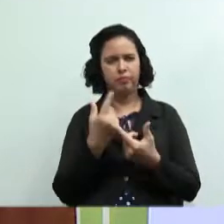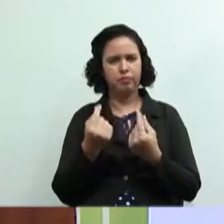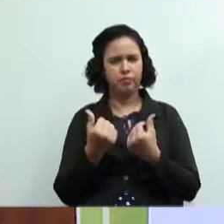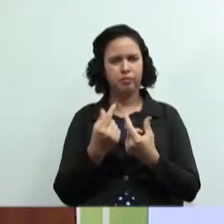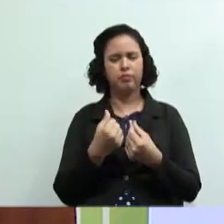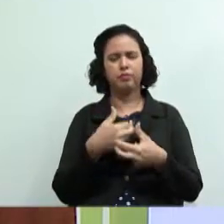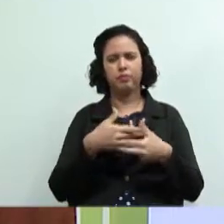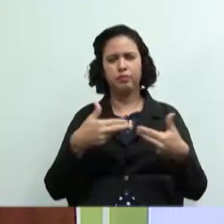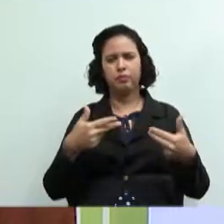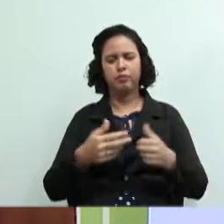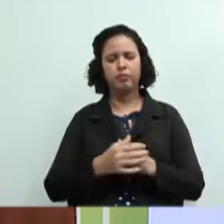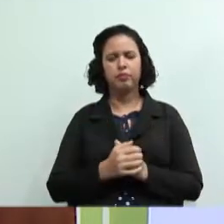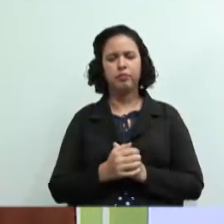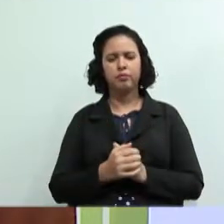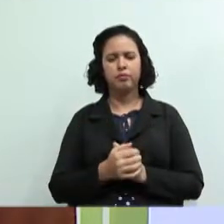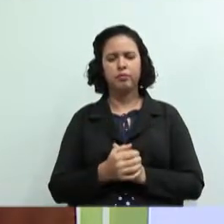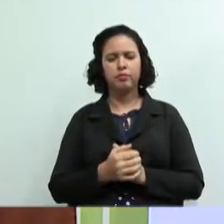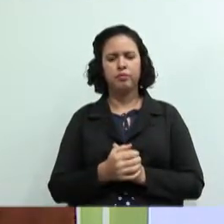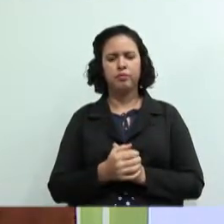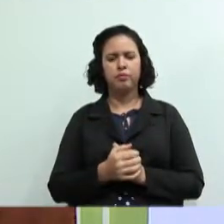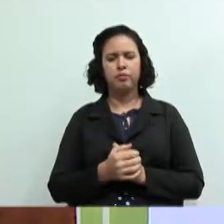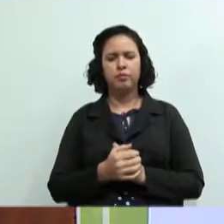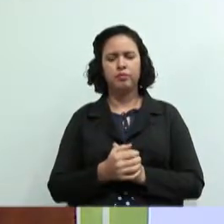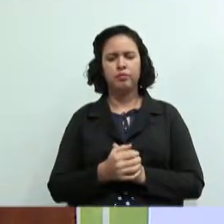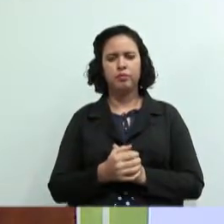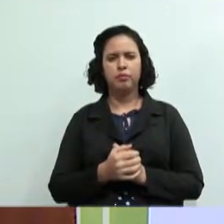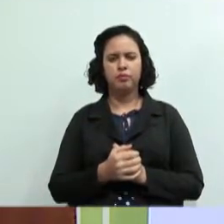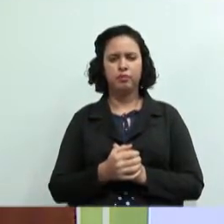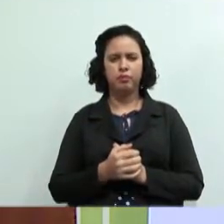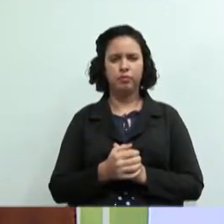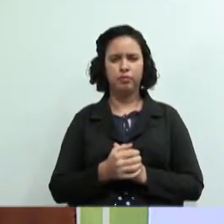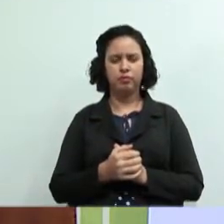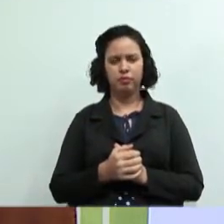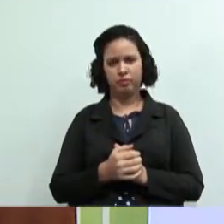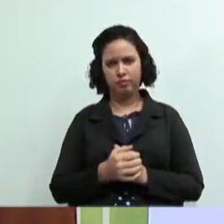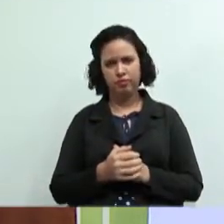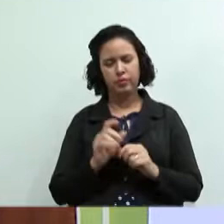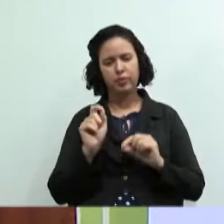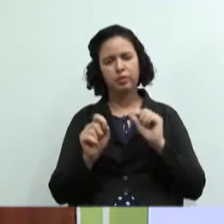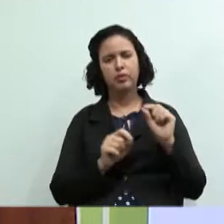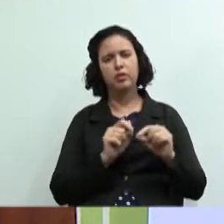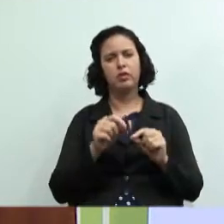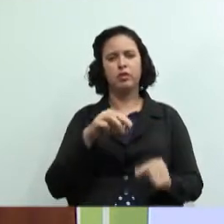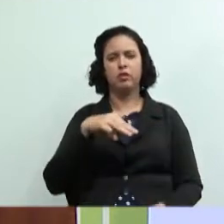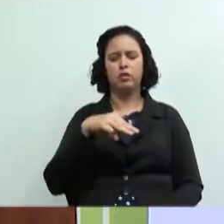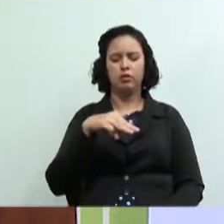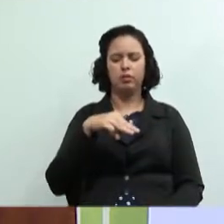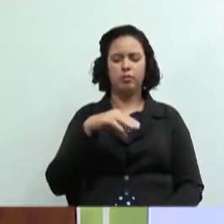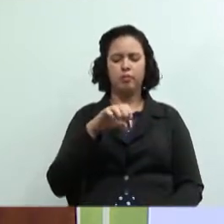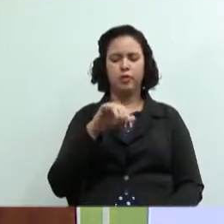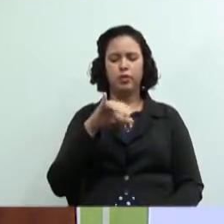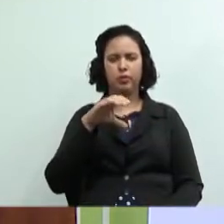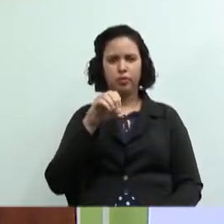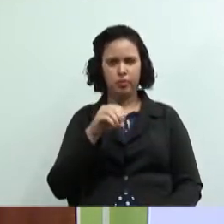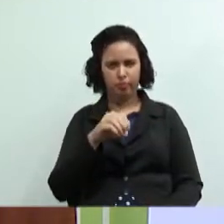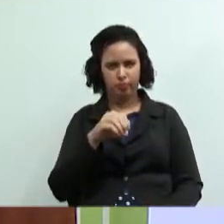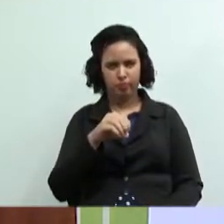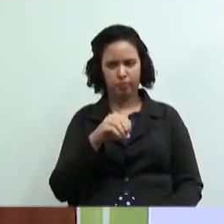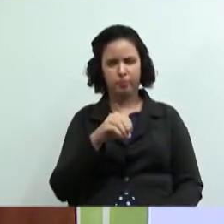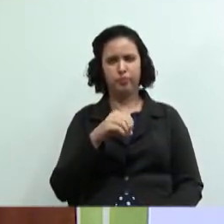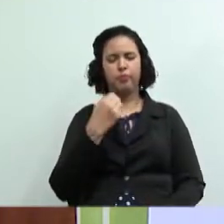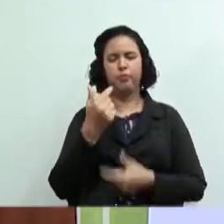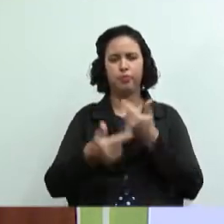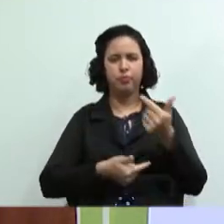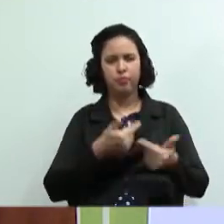máquinas de de fazer sorvete máquinas diversas então o que que são esses meios de produção os meios de